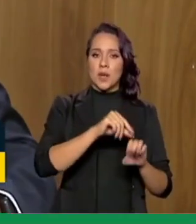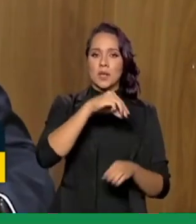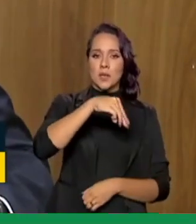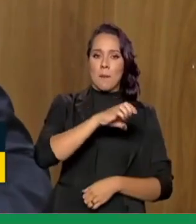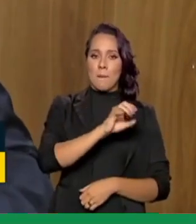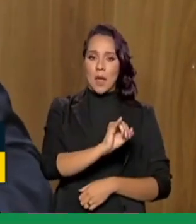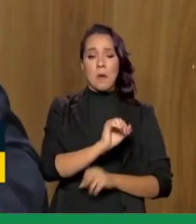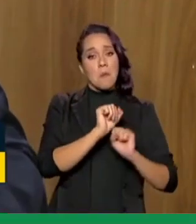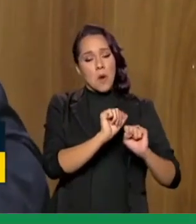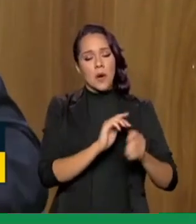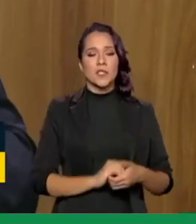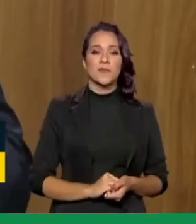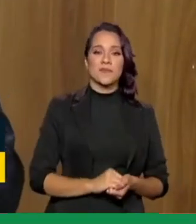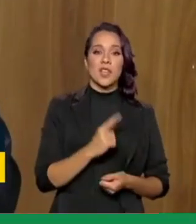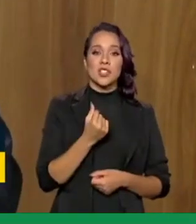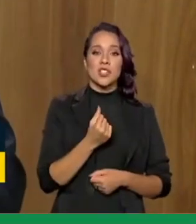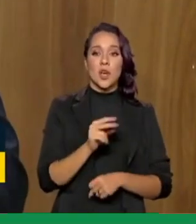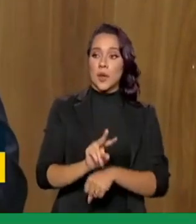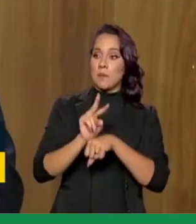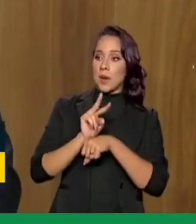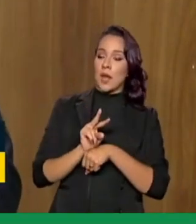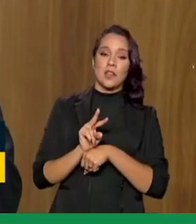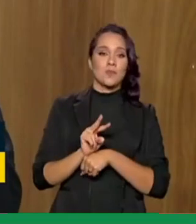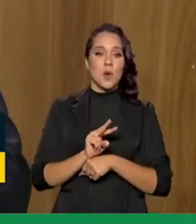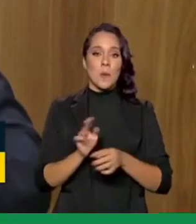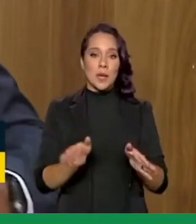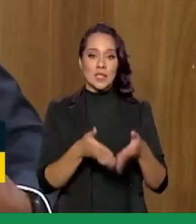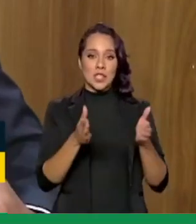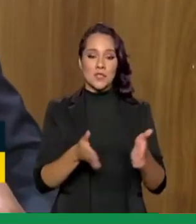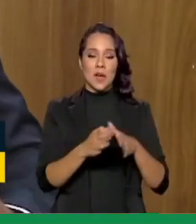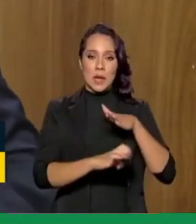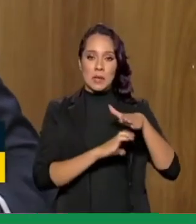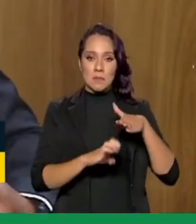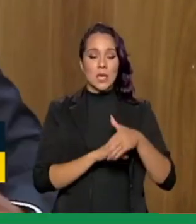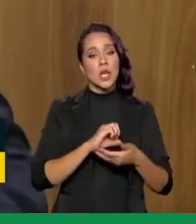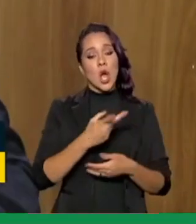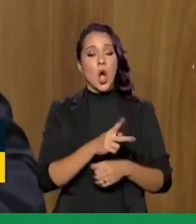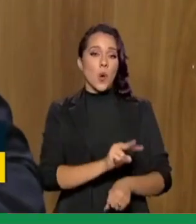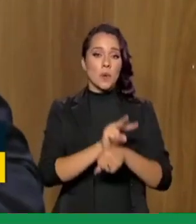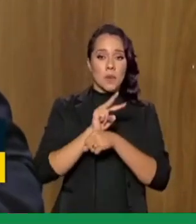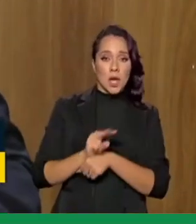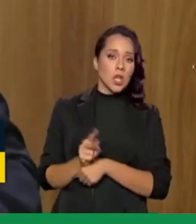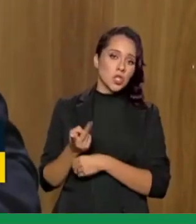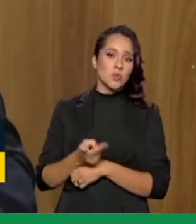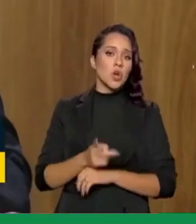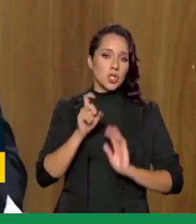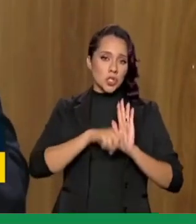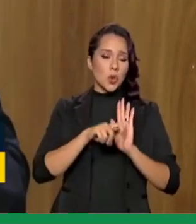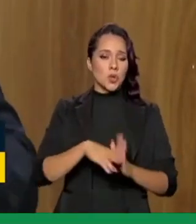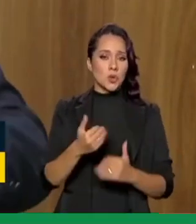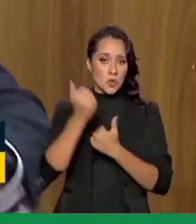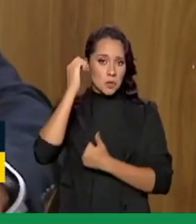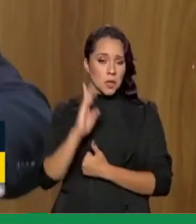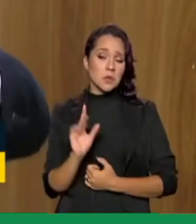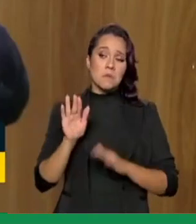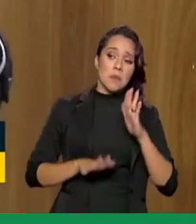individual, pegar o microcrédito produtivo ou o empréstimo consignado que tiver a taxa mais barata para ele, e a partir